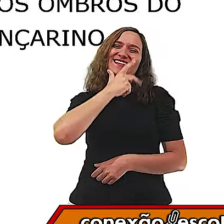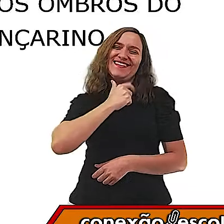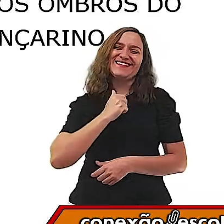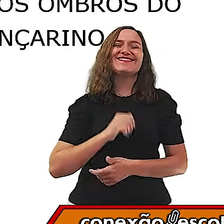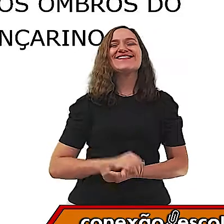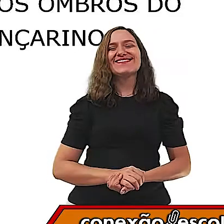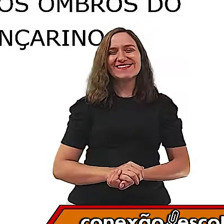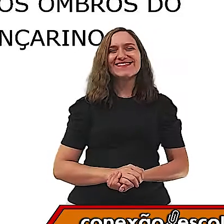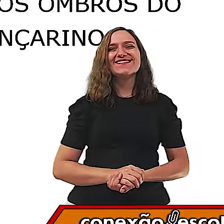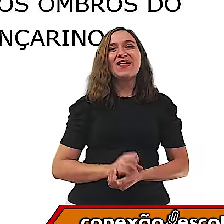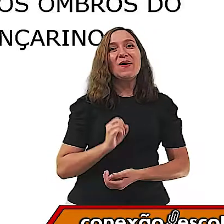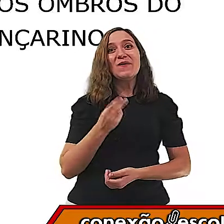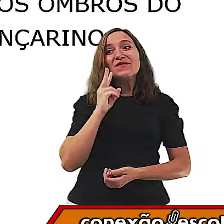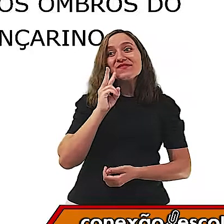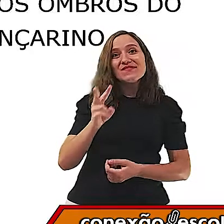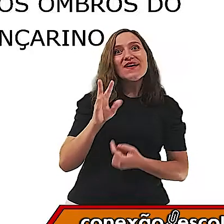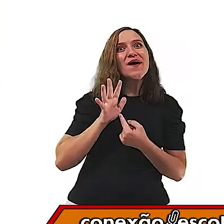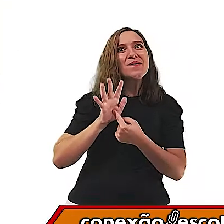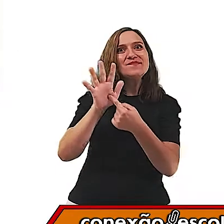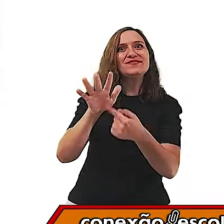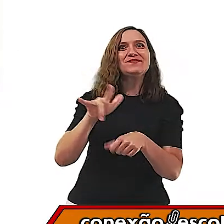ou quando eu vejo algum espetáculo.